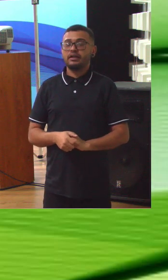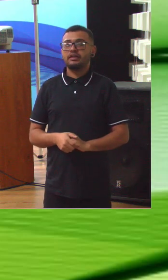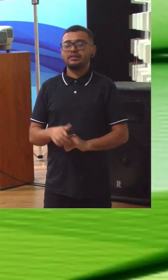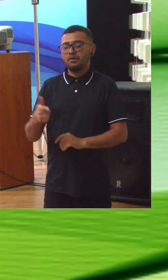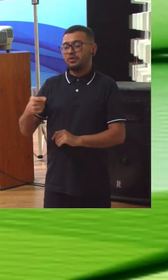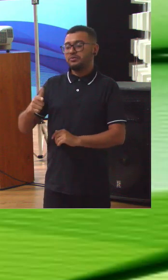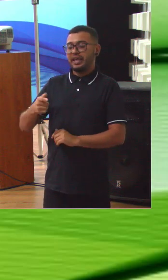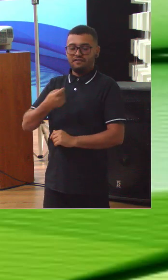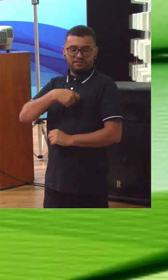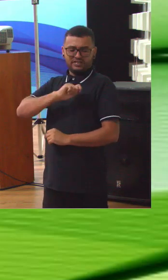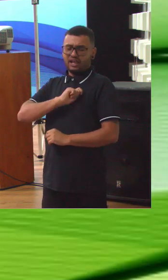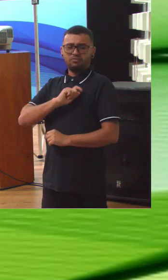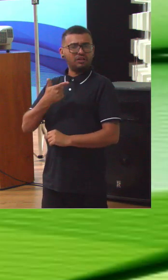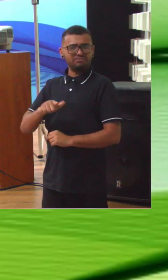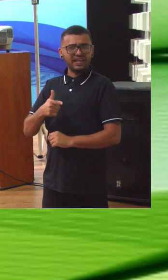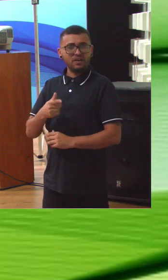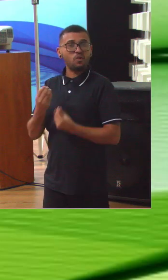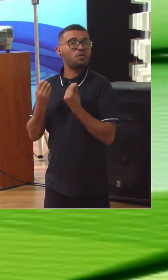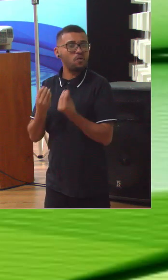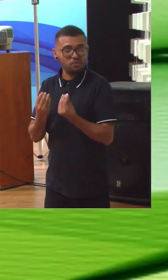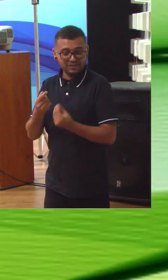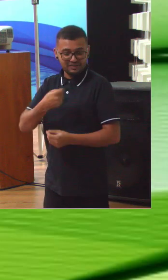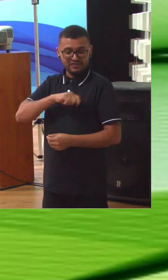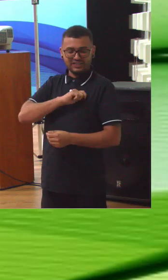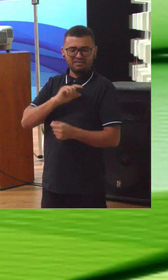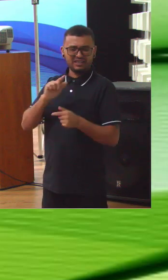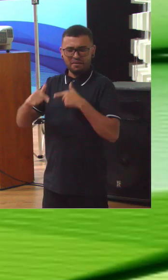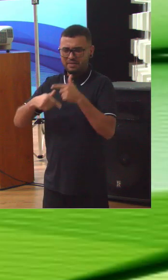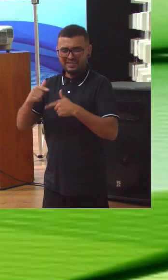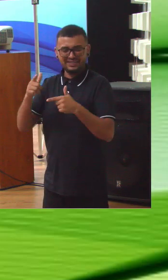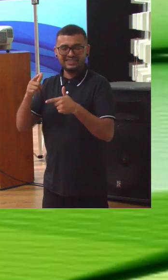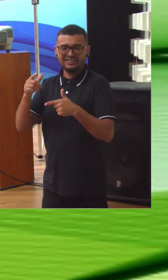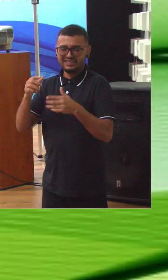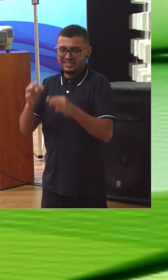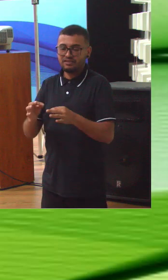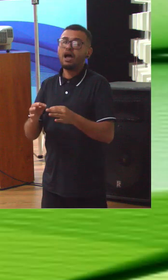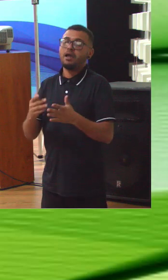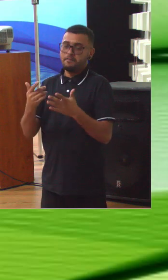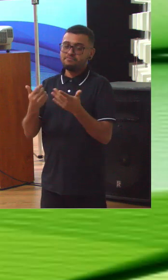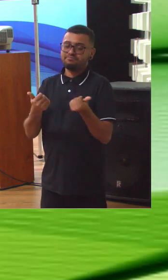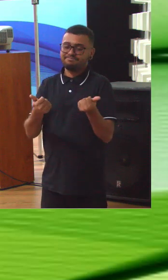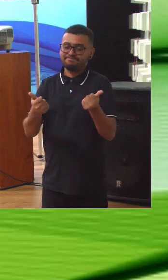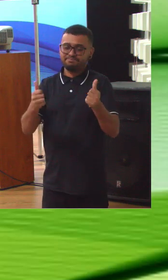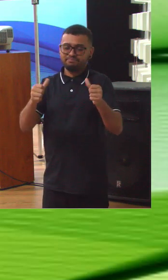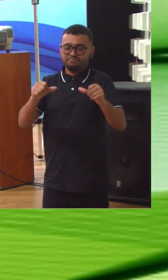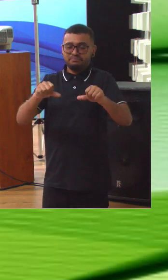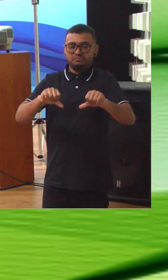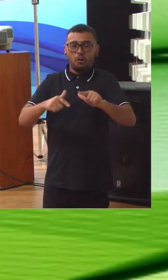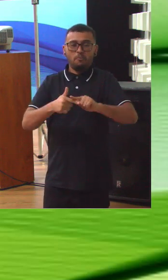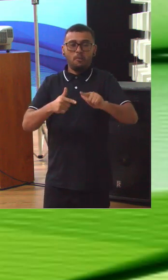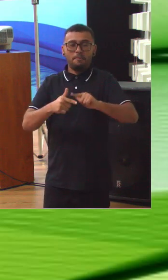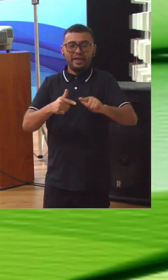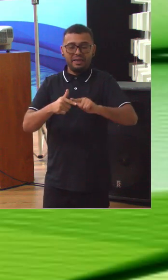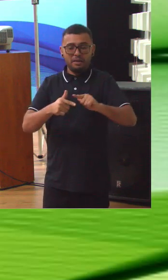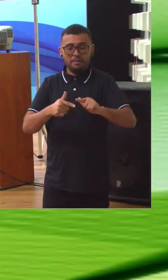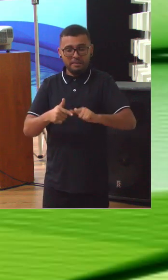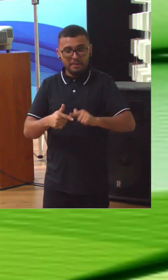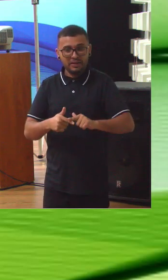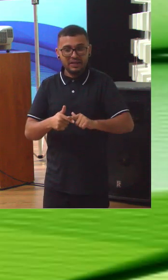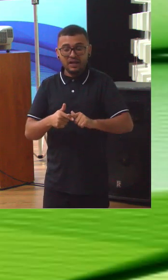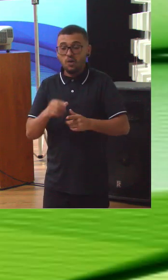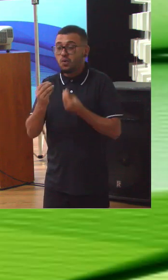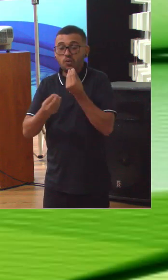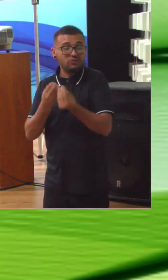função de auditoria funcionando adequadamente, os desastres serão mais frequentes. E como é que a gente vai dizer que a gente não sabia?